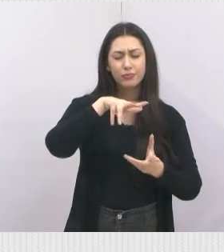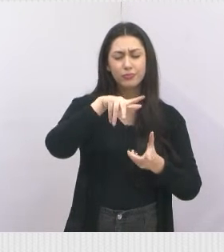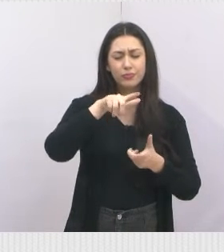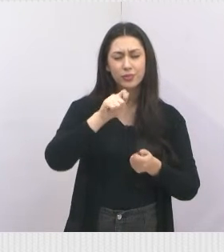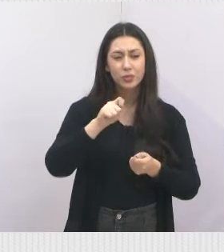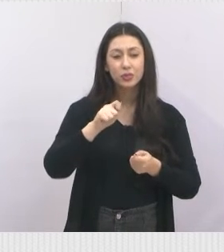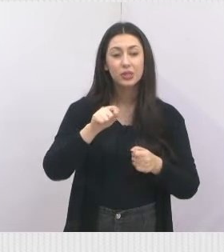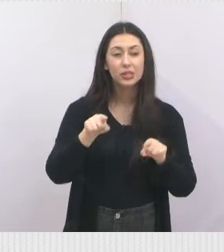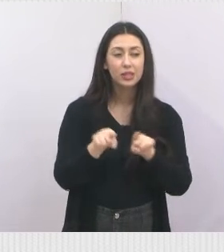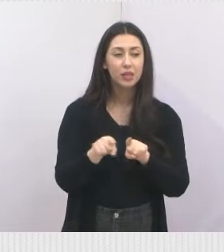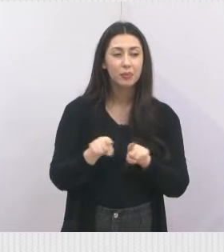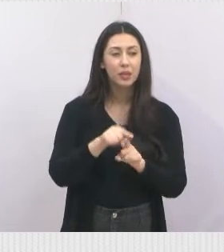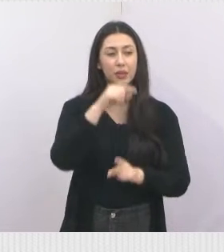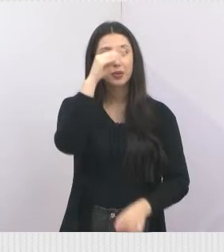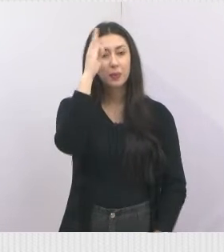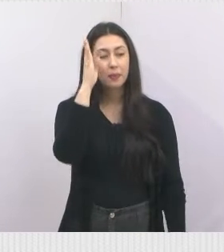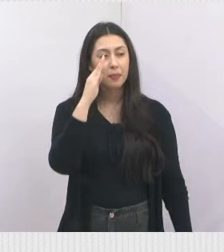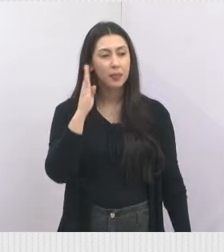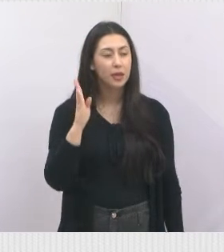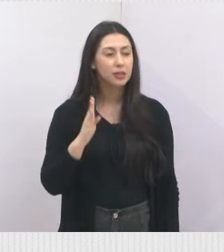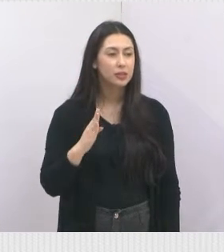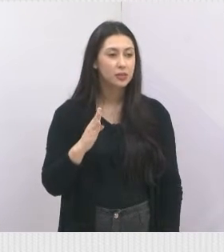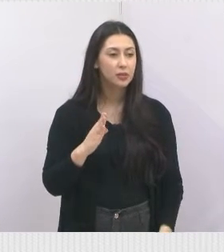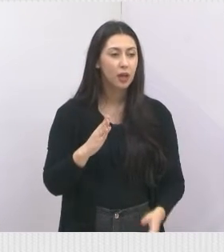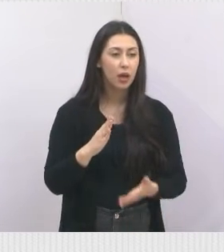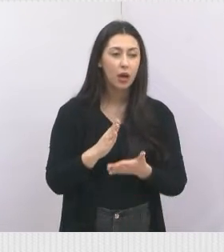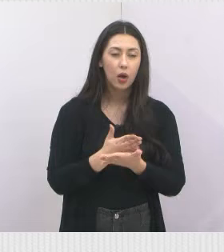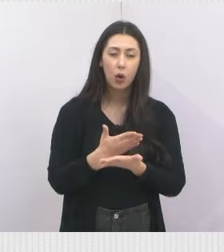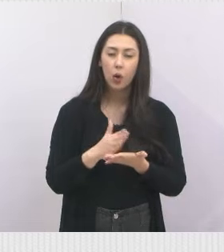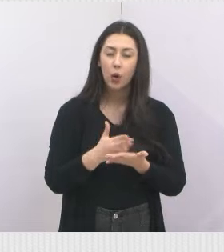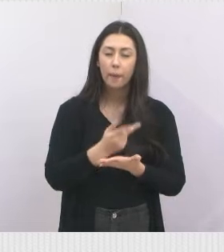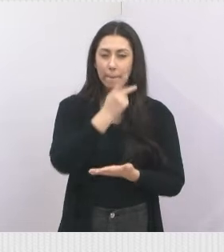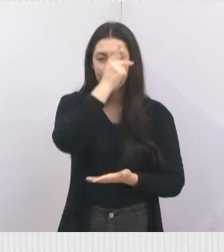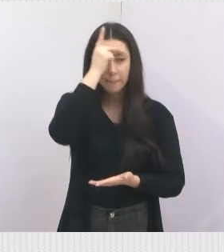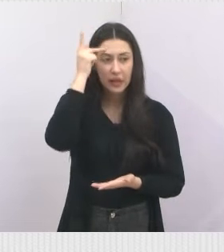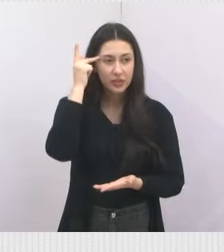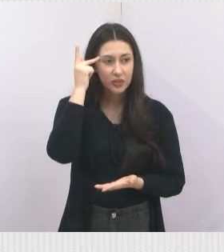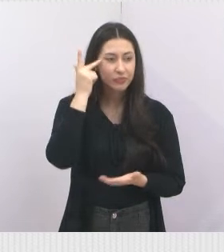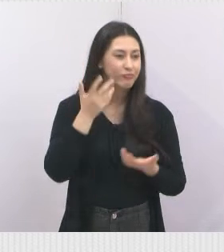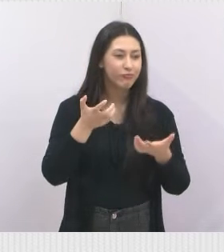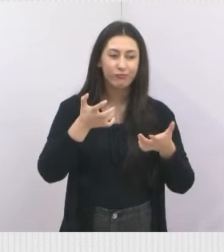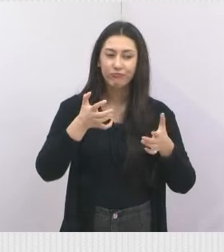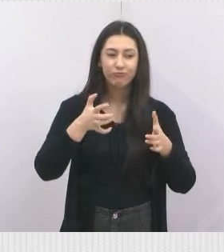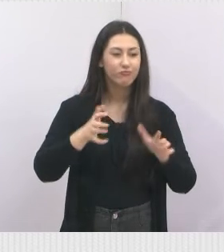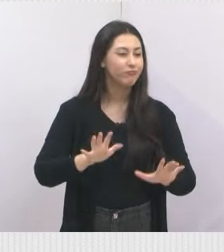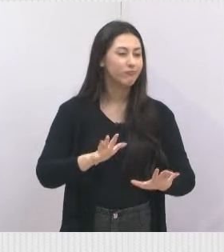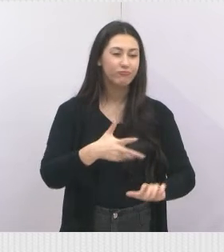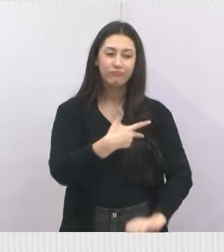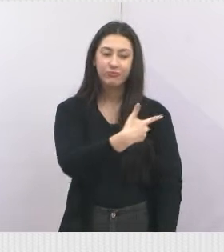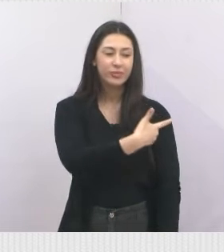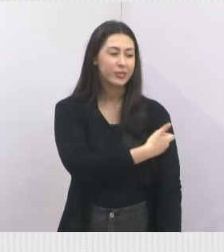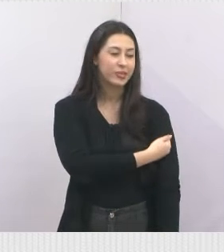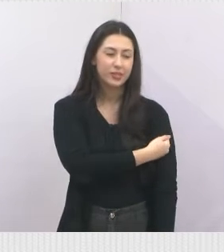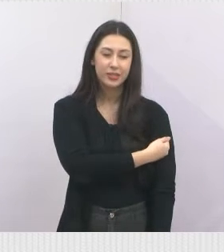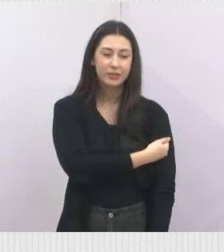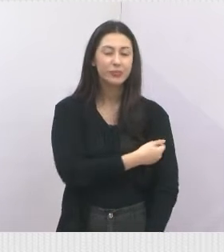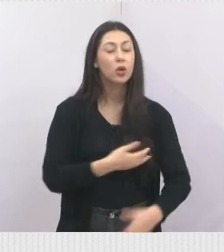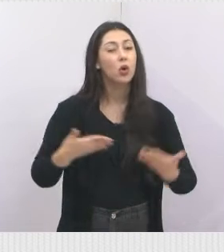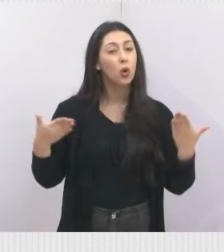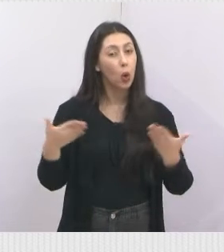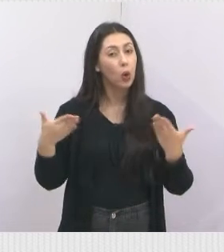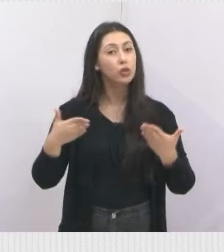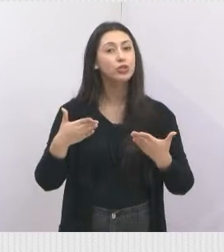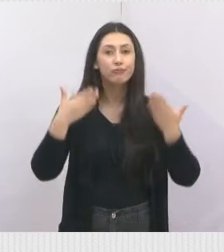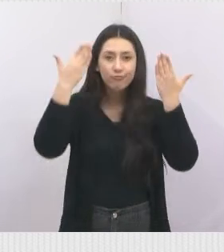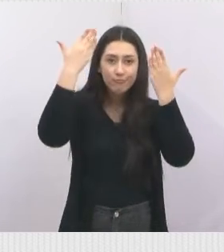e especialmente no Brasil, onde algumas pessoas se negaram a trazer a vacina. E a gente, hoje, está